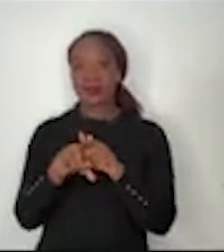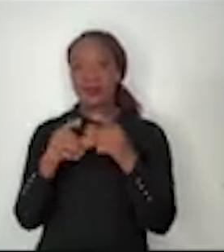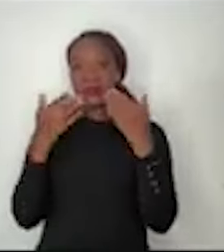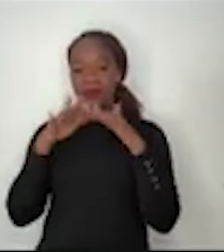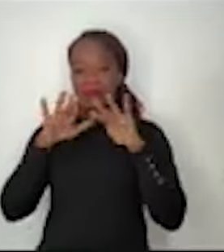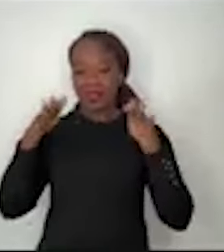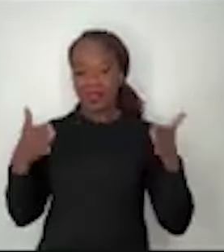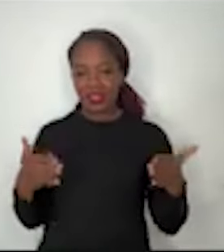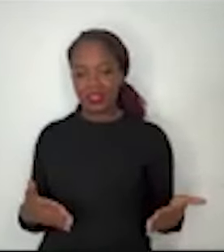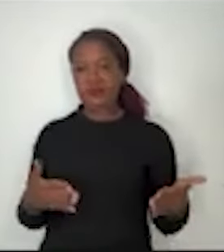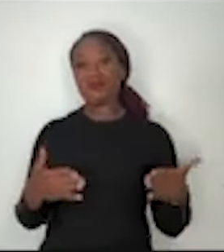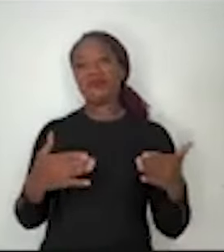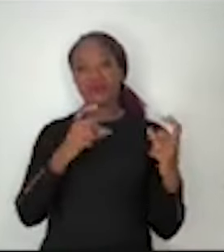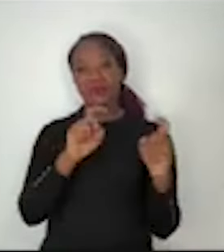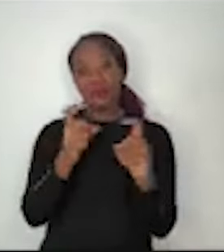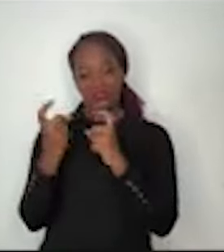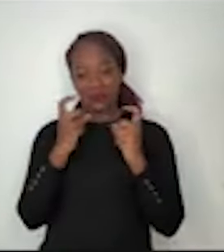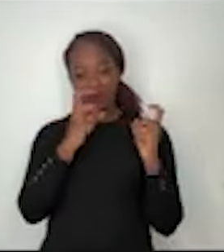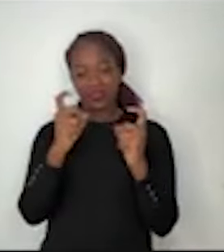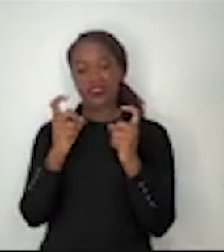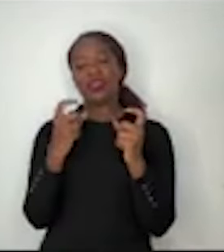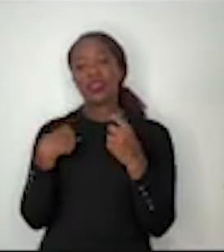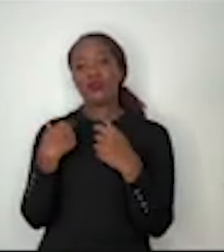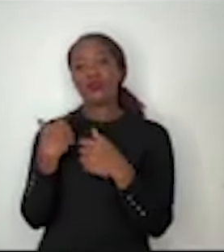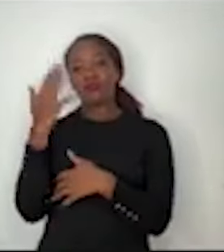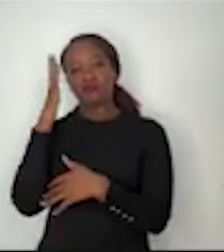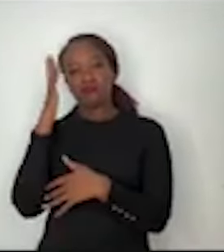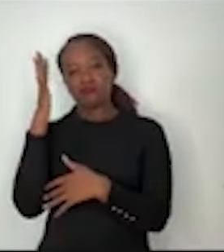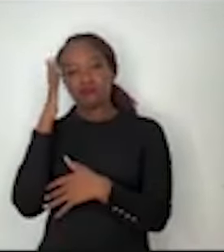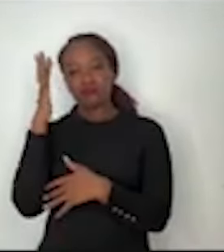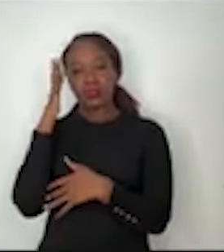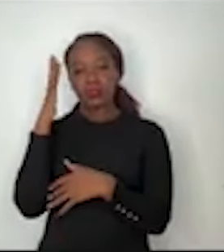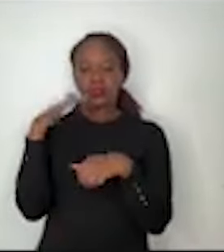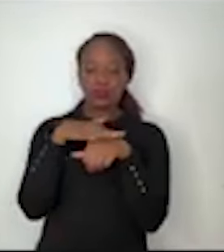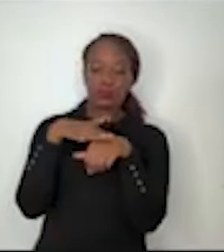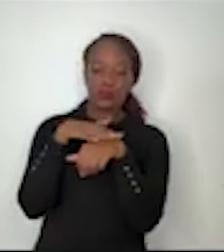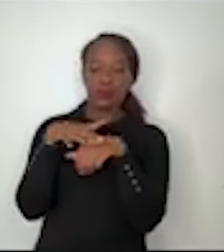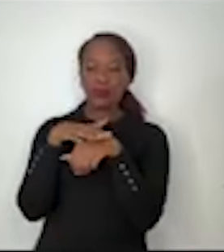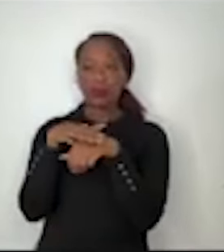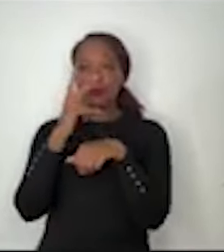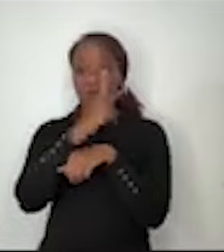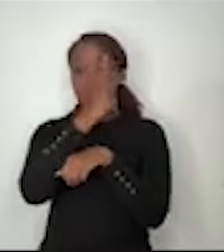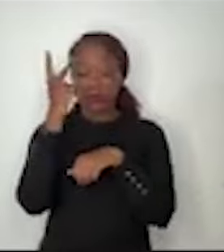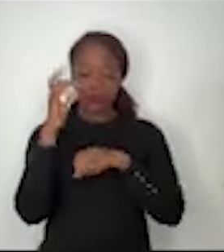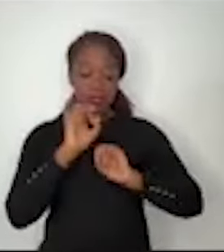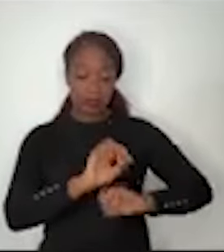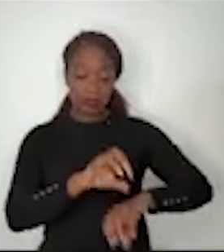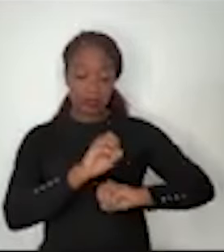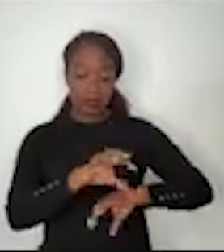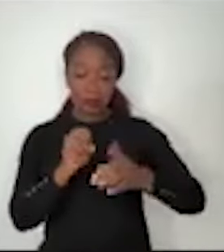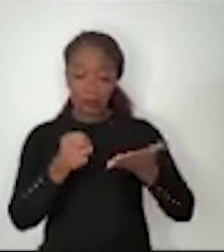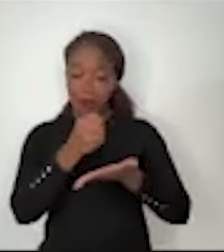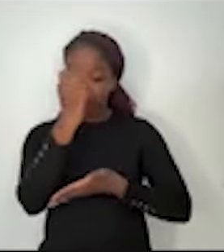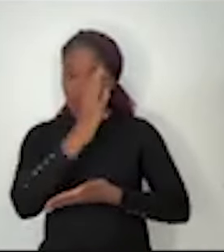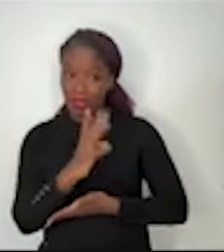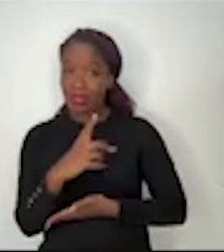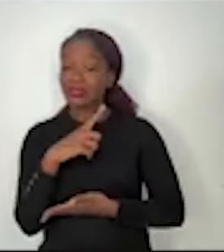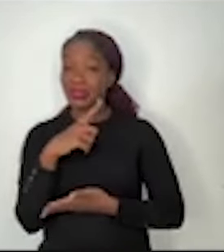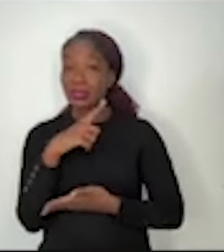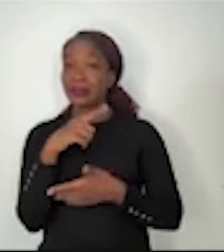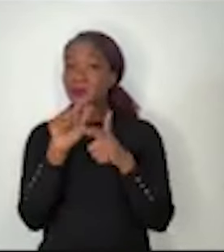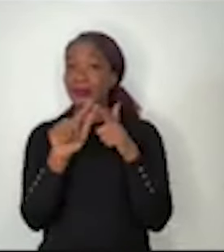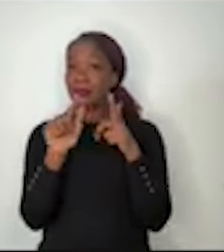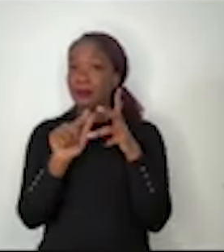andei estudando e conversando com especialistas, a educação brasileira tem os seus grandes problemas mapeados. Não